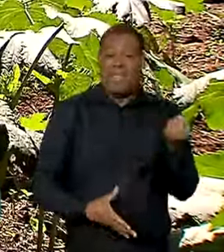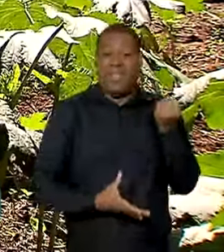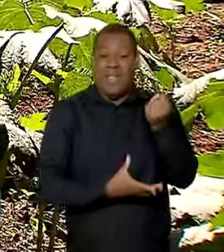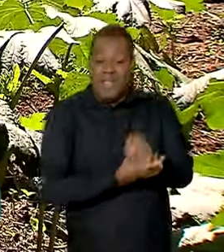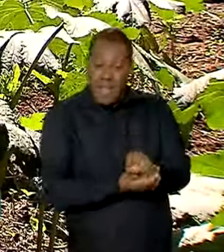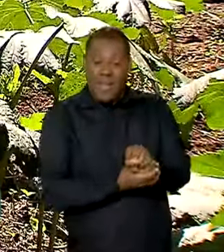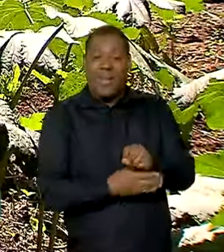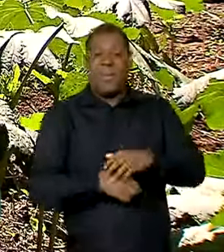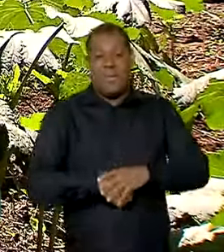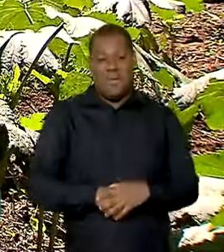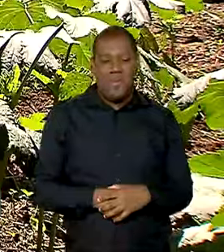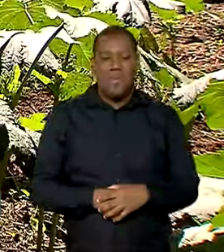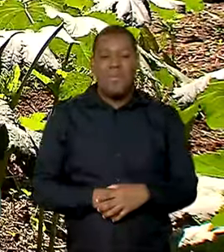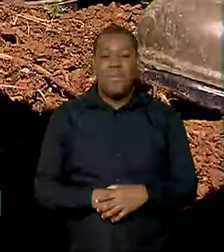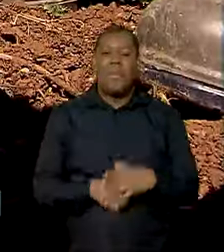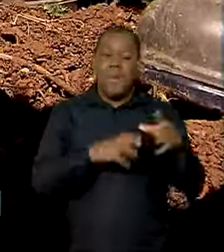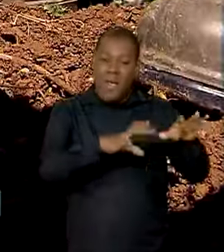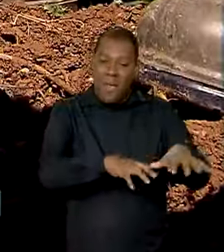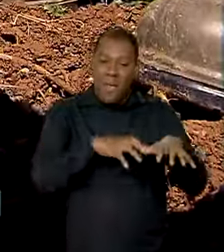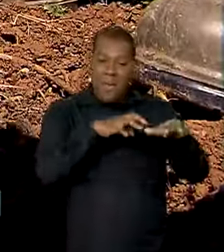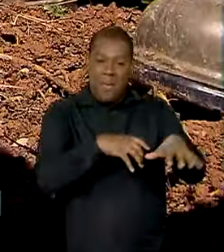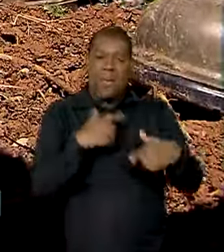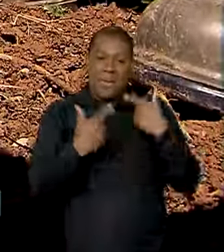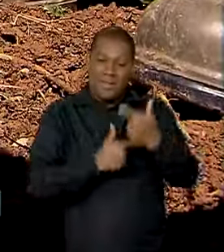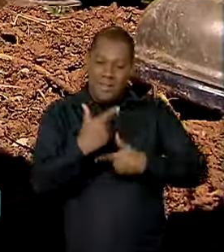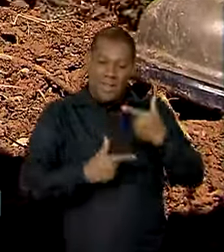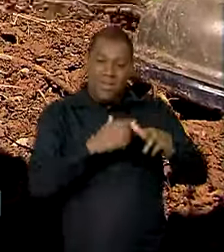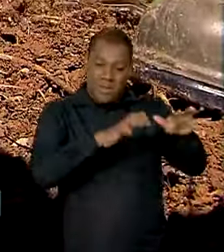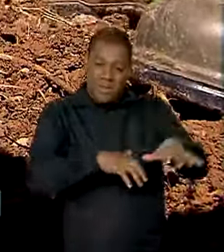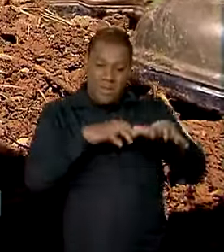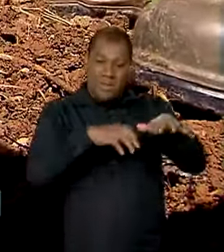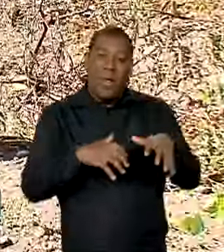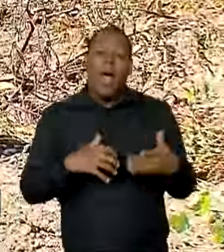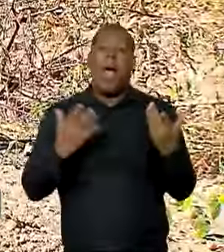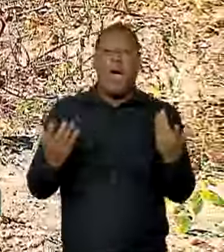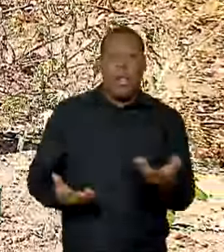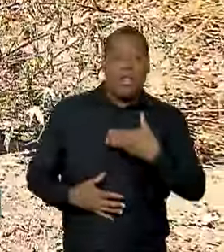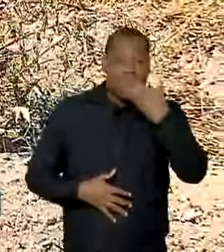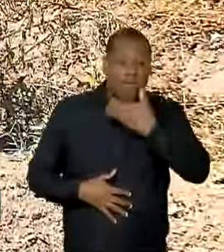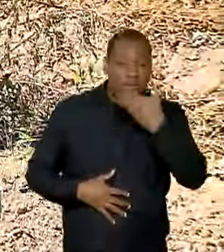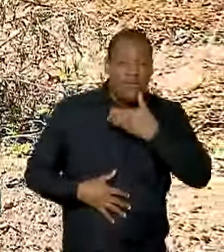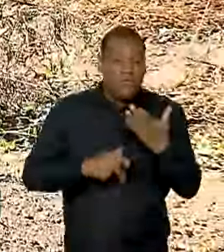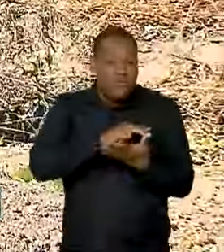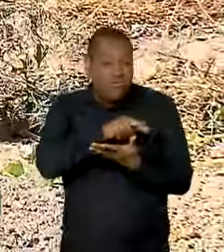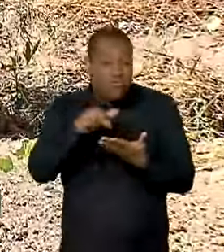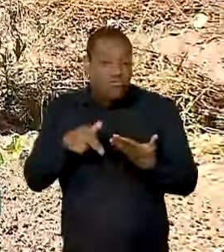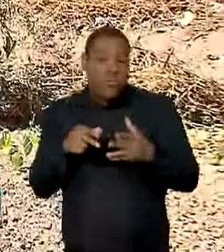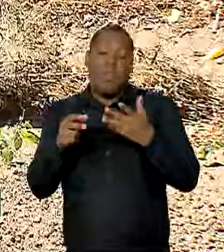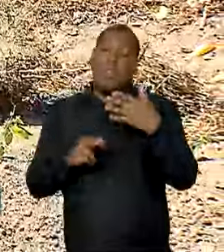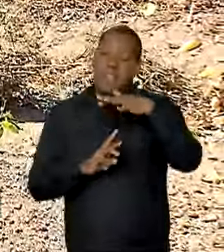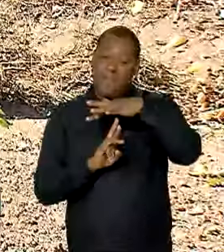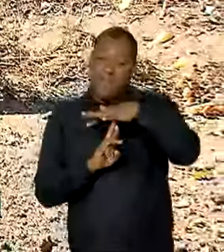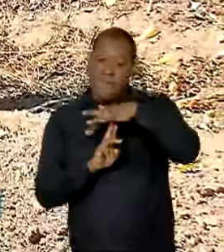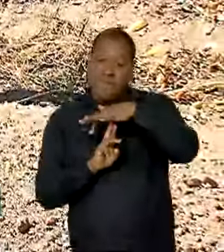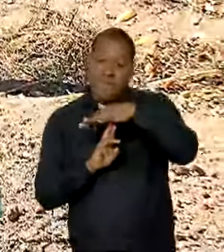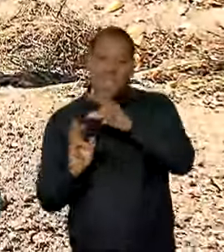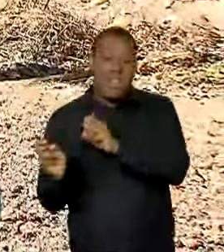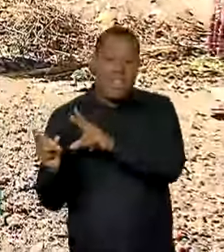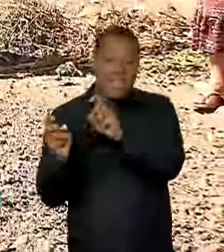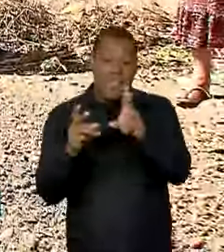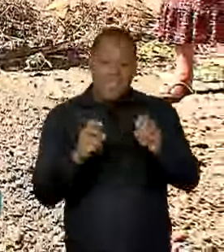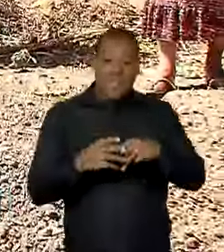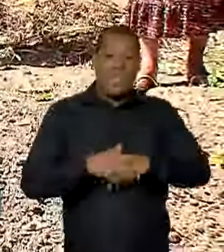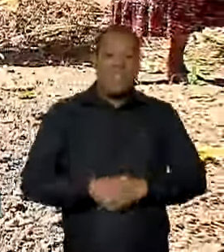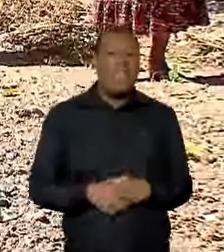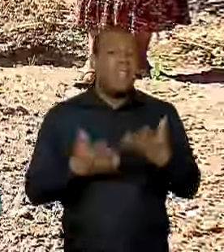Melani planta o que come e o excedente é vendido em feiras. Ele explica que, se tivesse uma linha de crédito